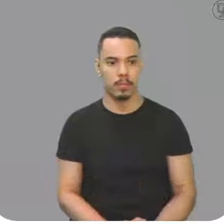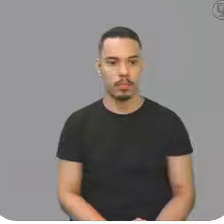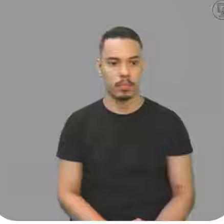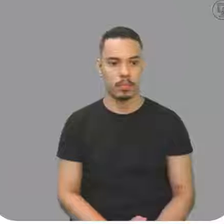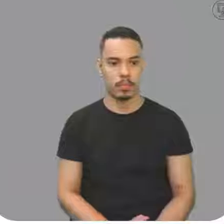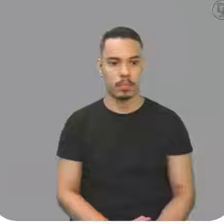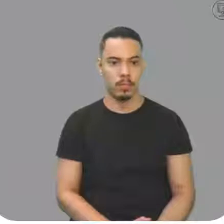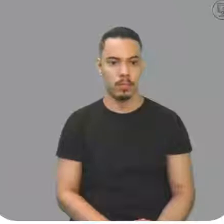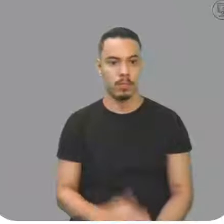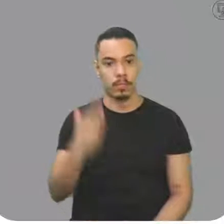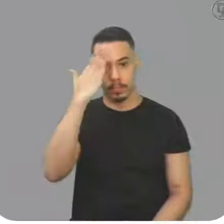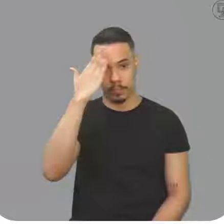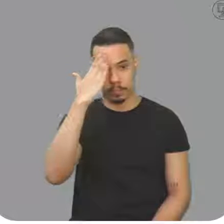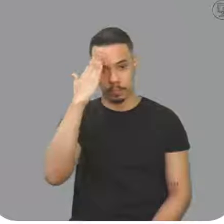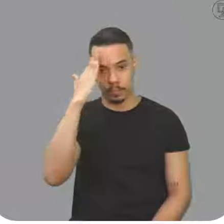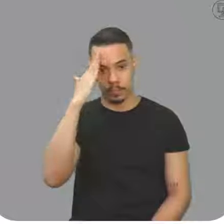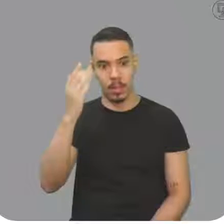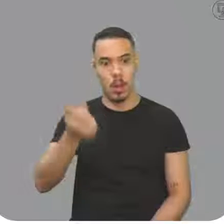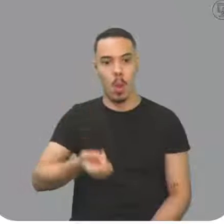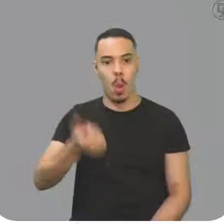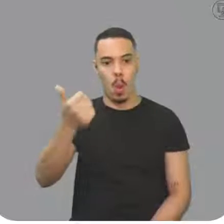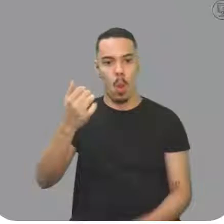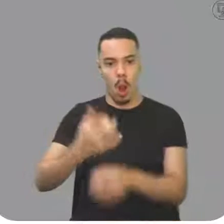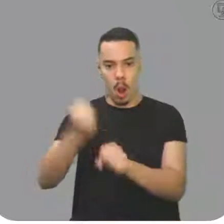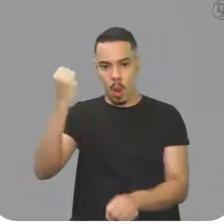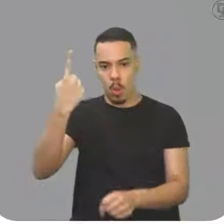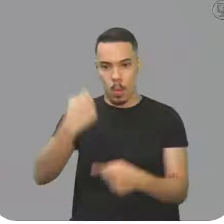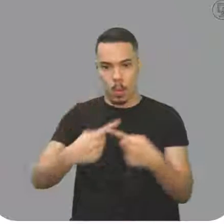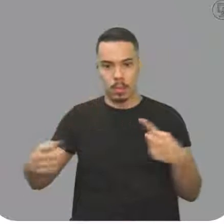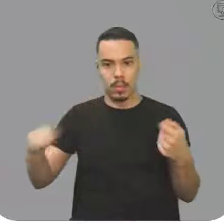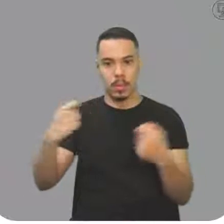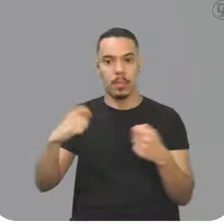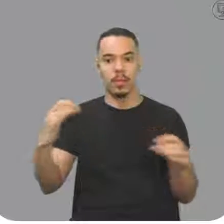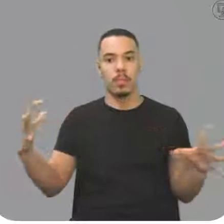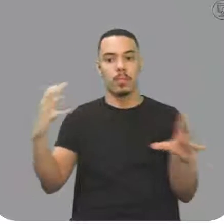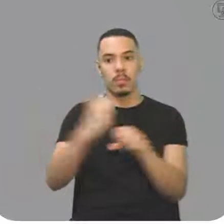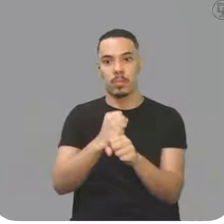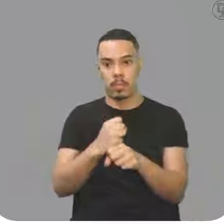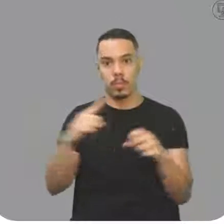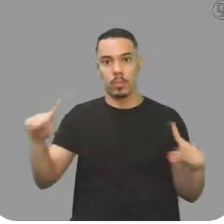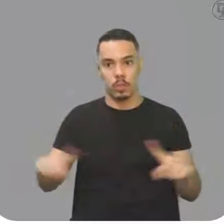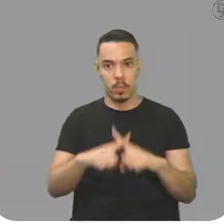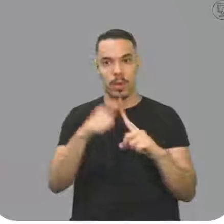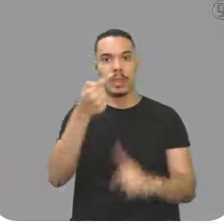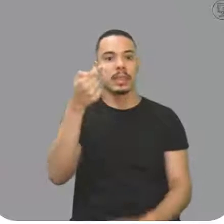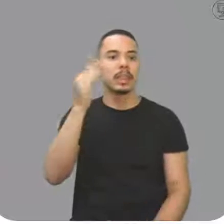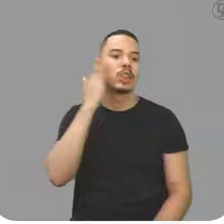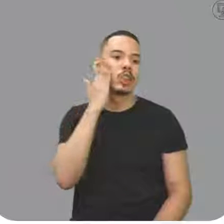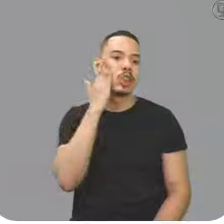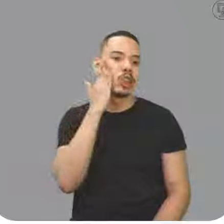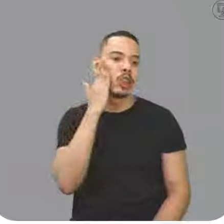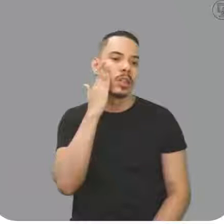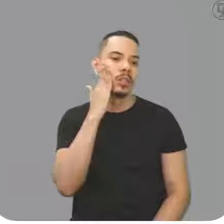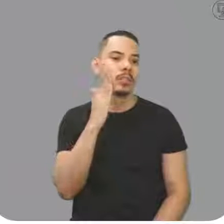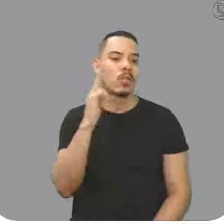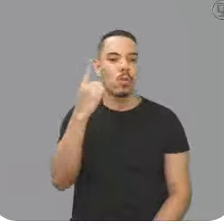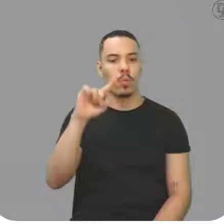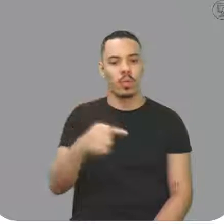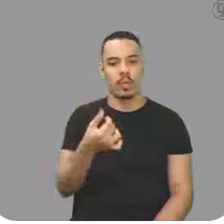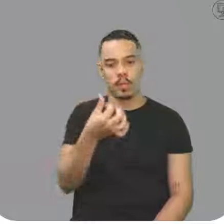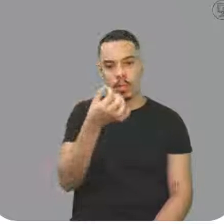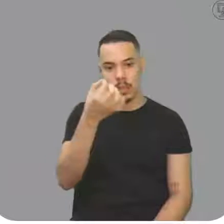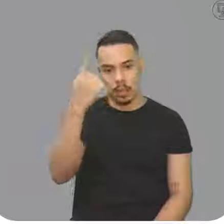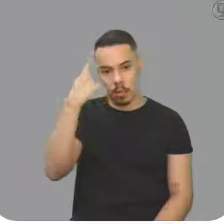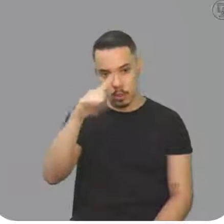Para saber o lucro de uma semana, basta multiplicar por 7 dias, claro, né? Uma semana tem 7 dias e 1,60